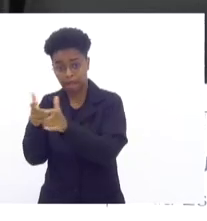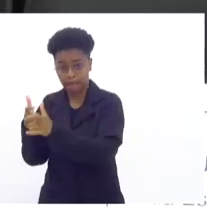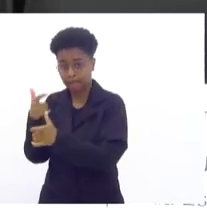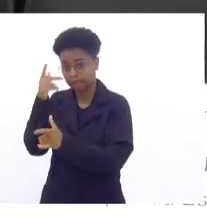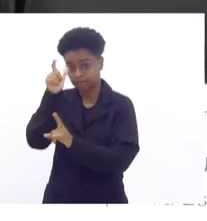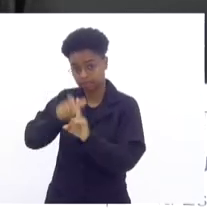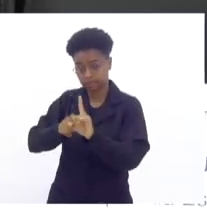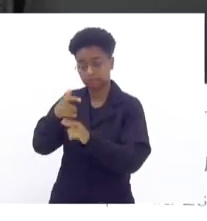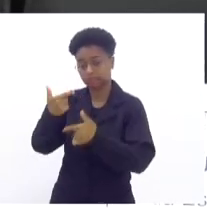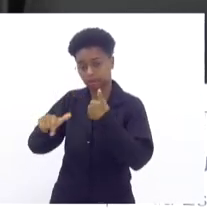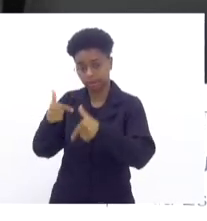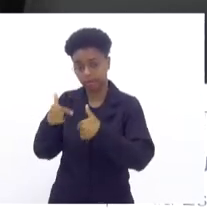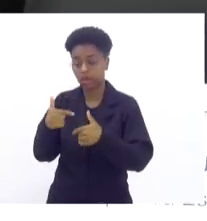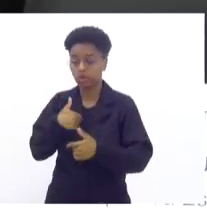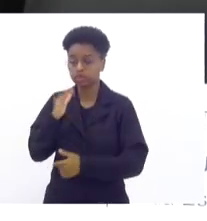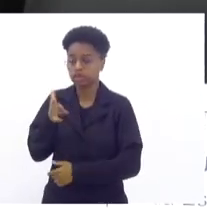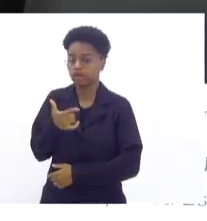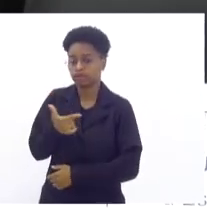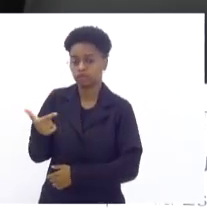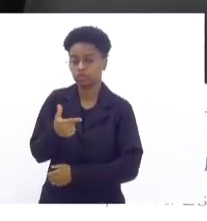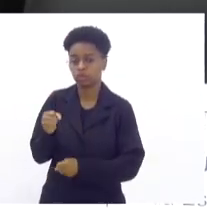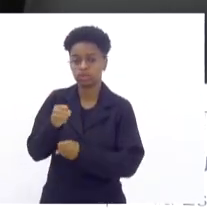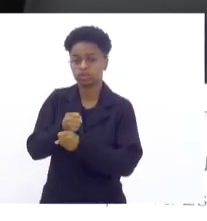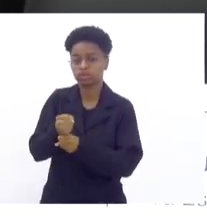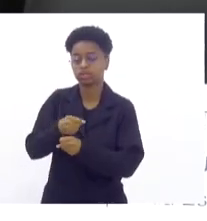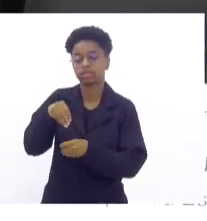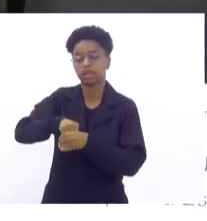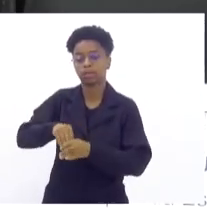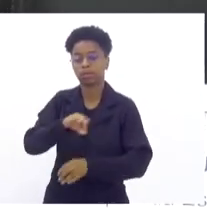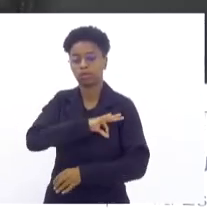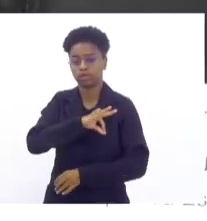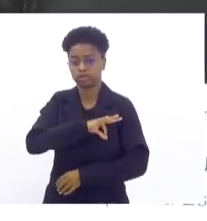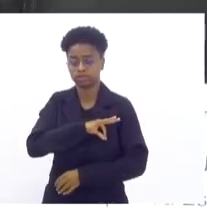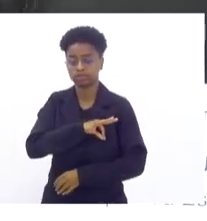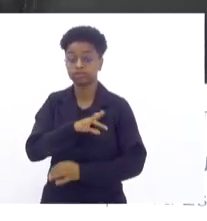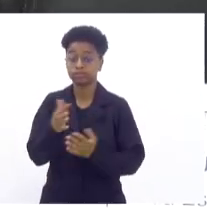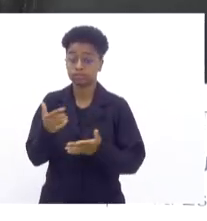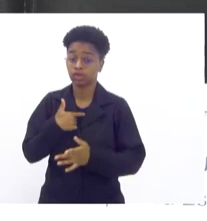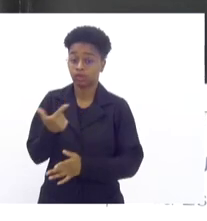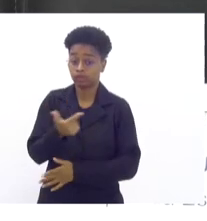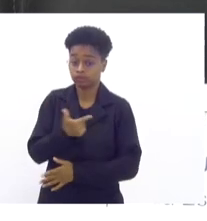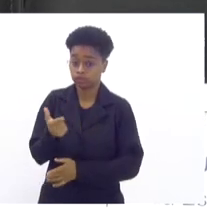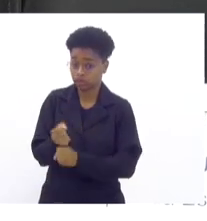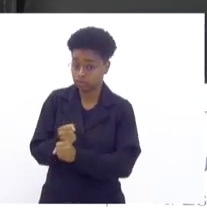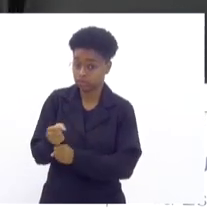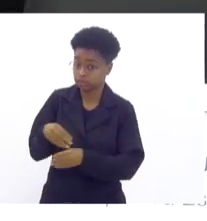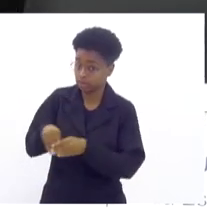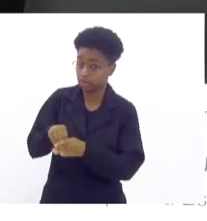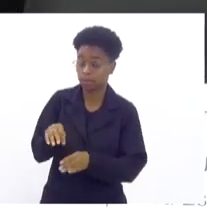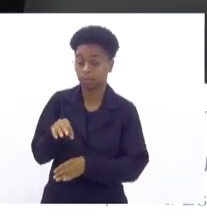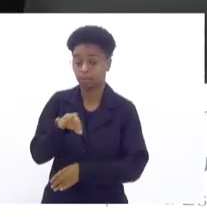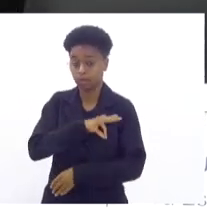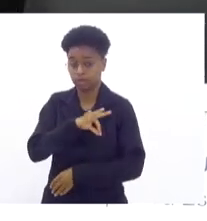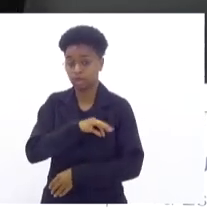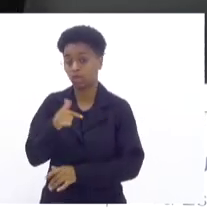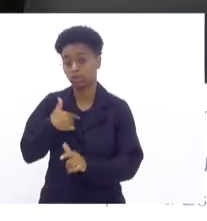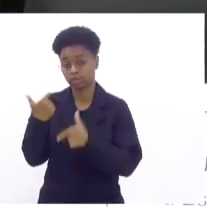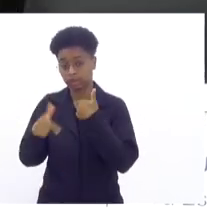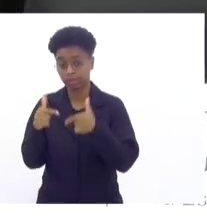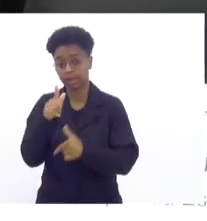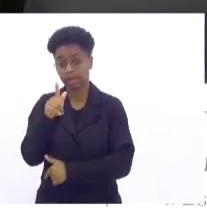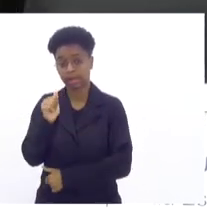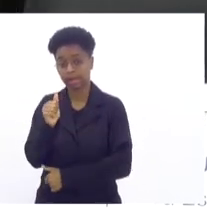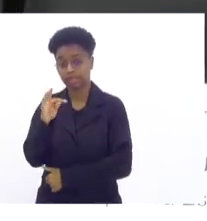tenho 22 anos de polícia, gente, e tenho 22 anos de polícia, Odino, e esses 22 anos de polícia eu trabalhei no GAT